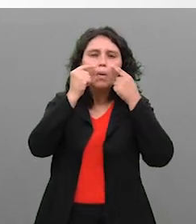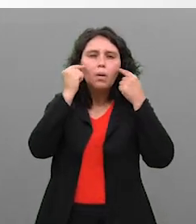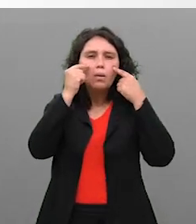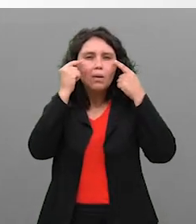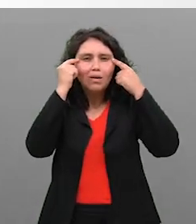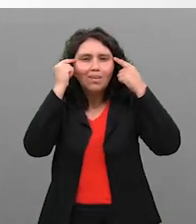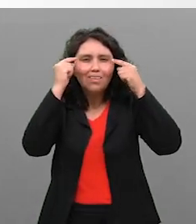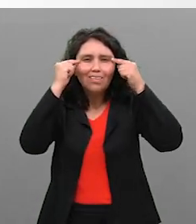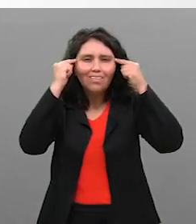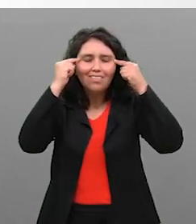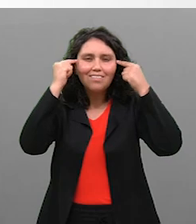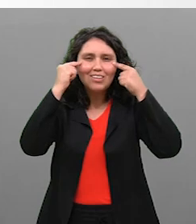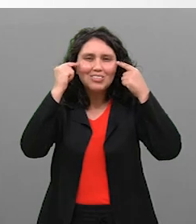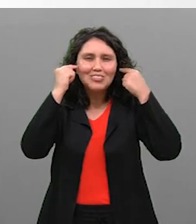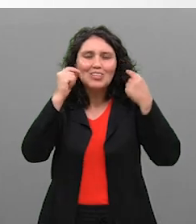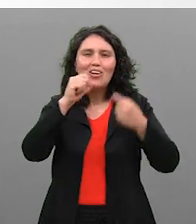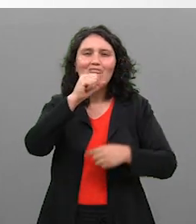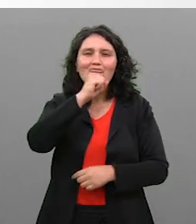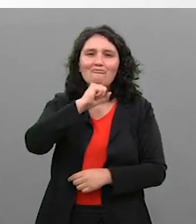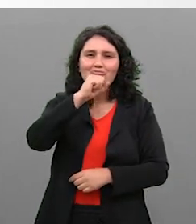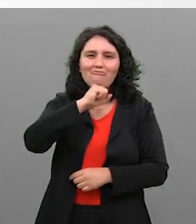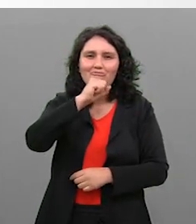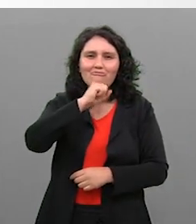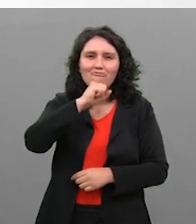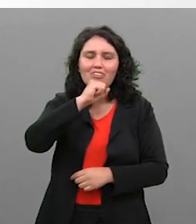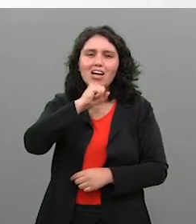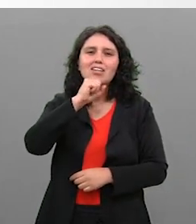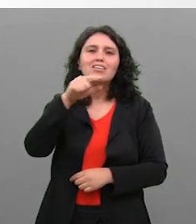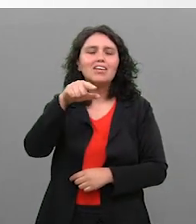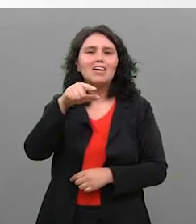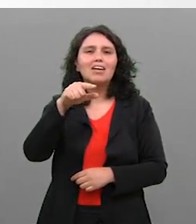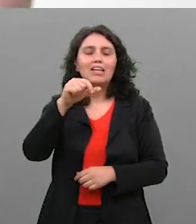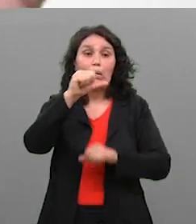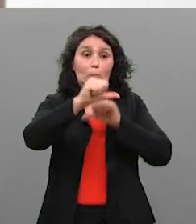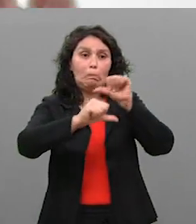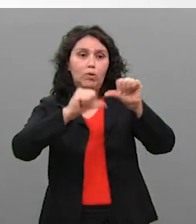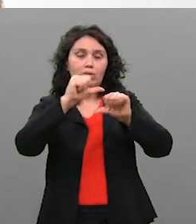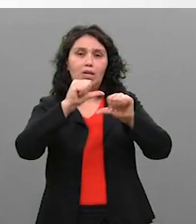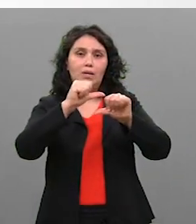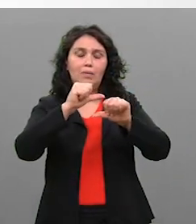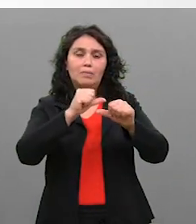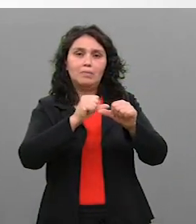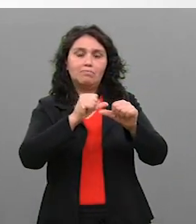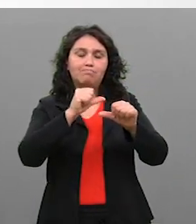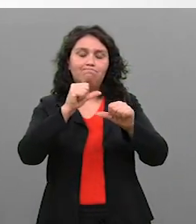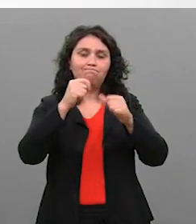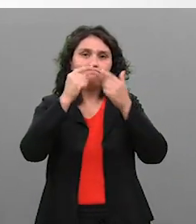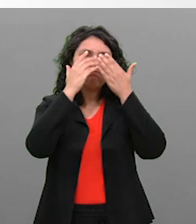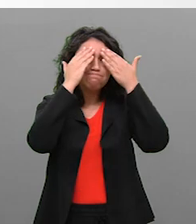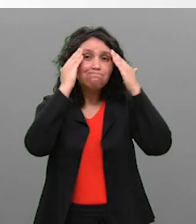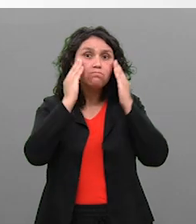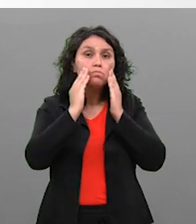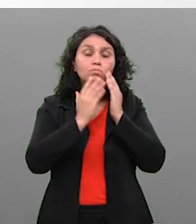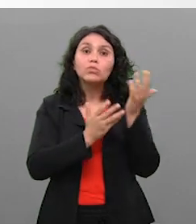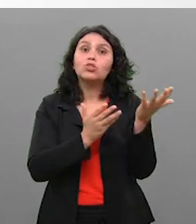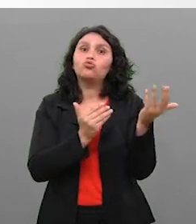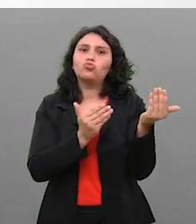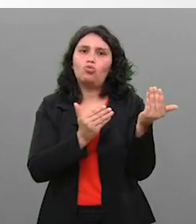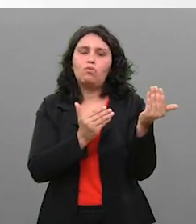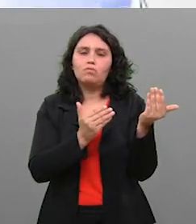quando as linhas do tempo começam a aparecer e tal, todo mundo quer buscar a perfeição hoje.